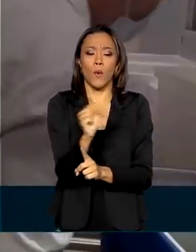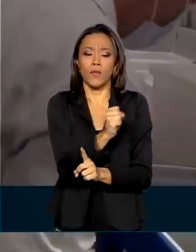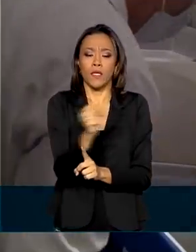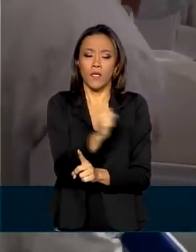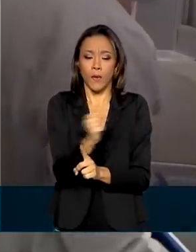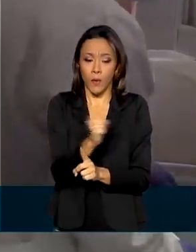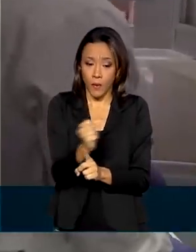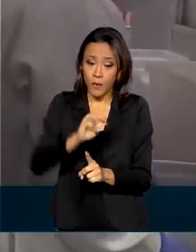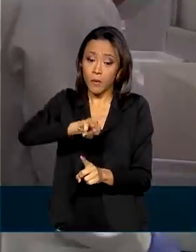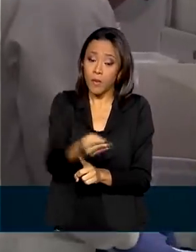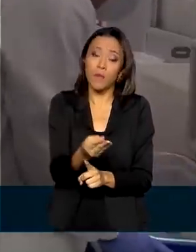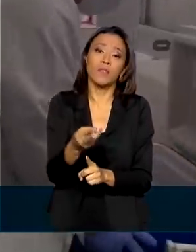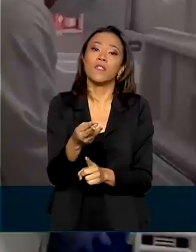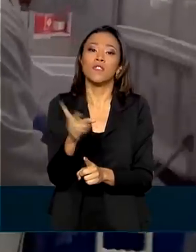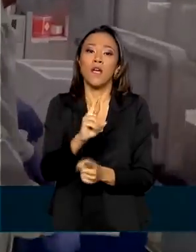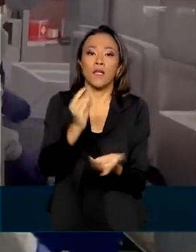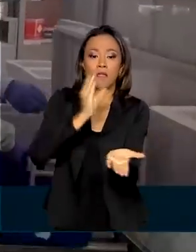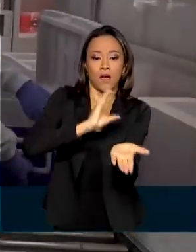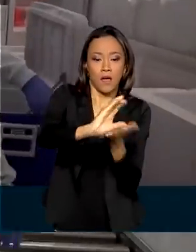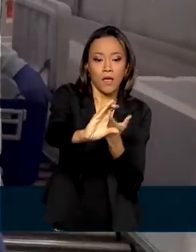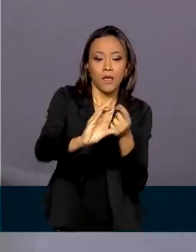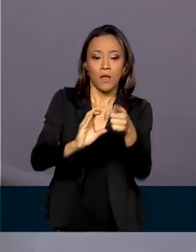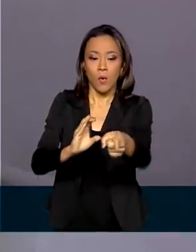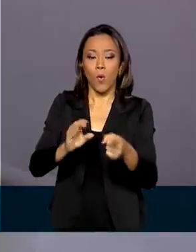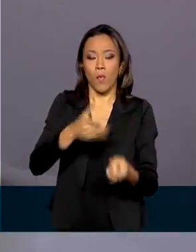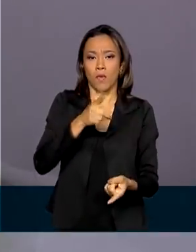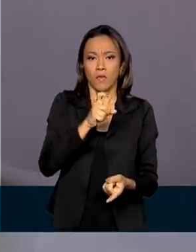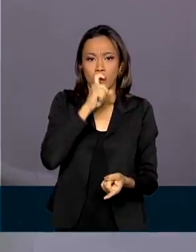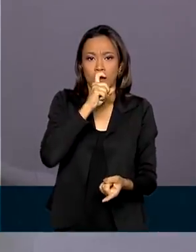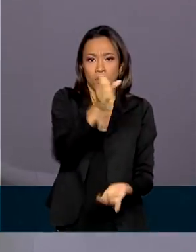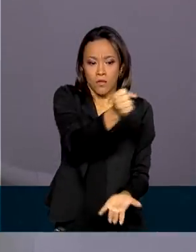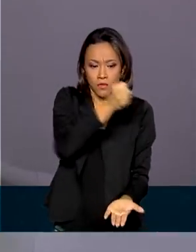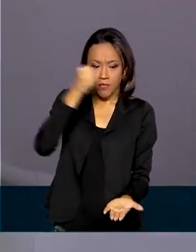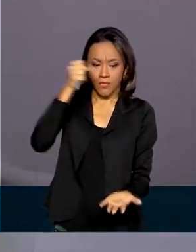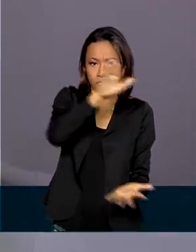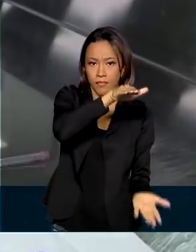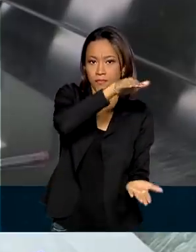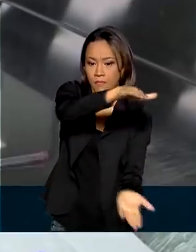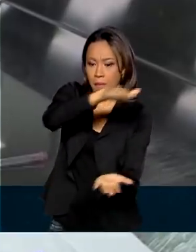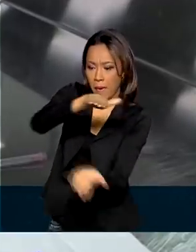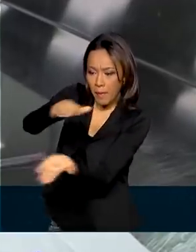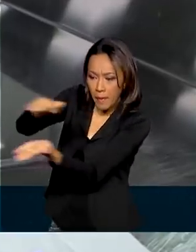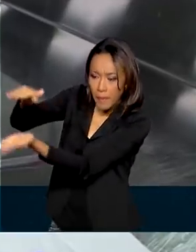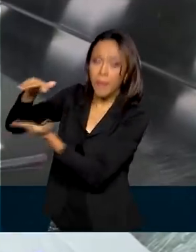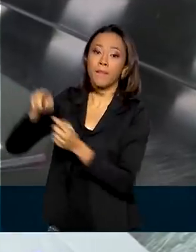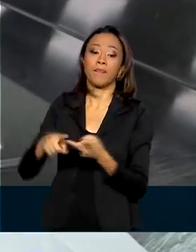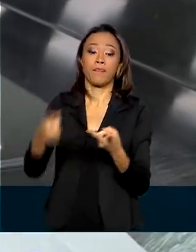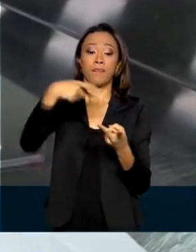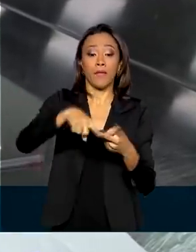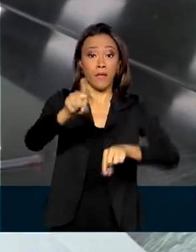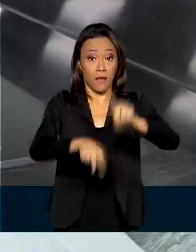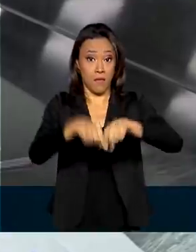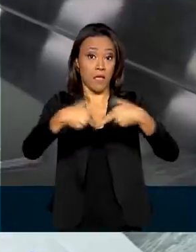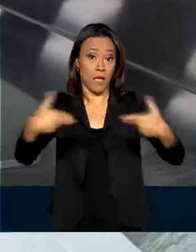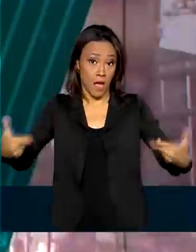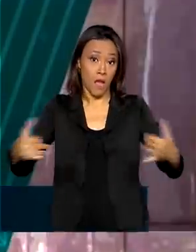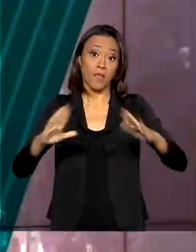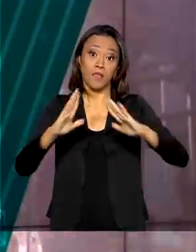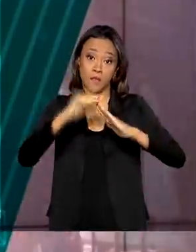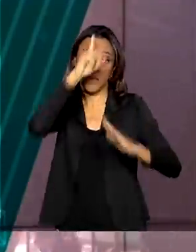em equipamentos, como câmaras refrigeradas para salas de vacinação e insumos para os postos de saúde.